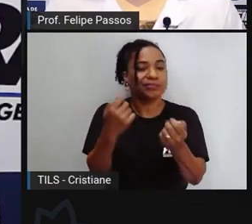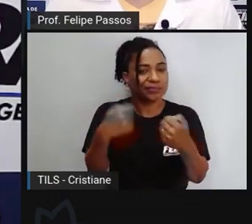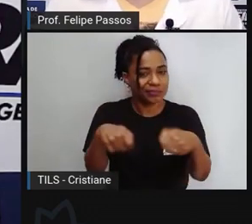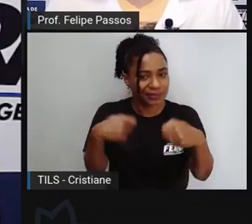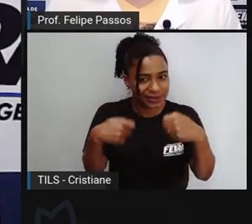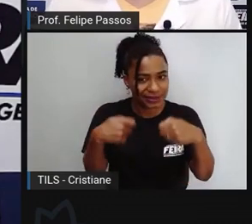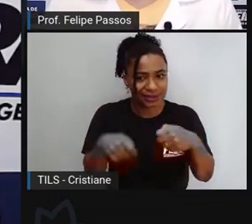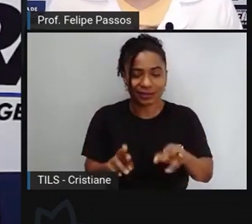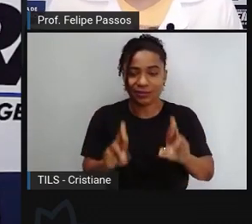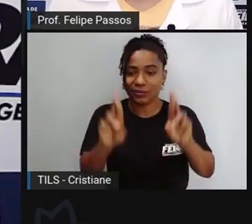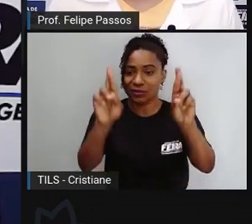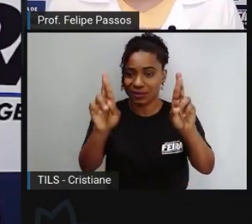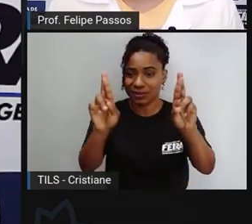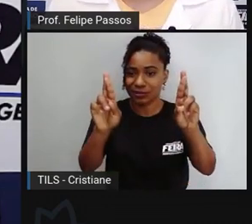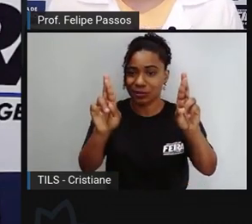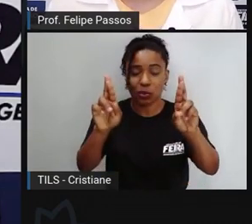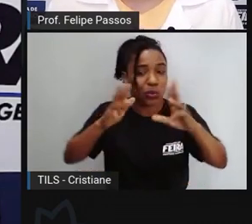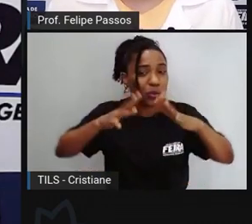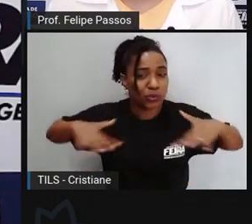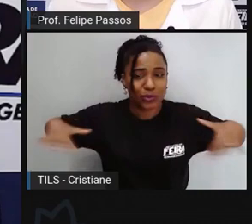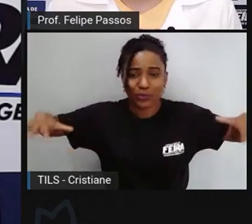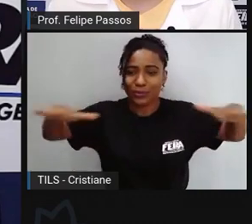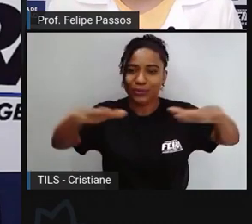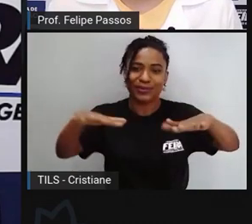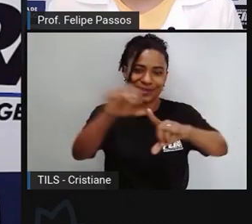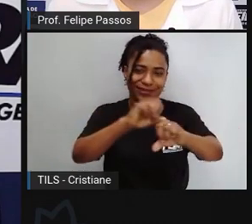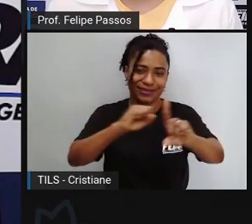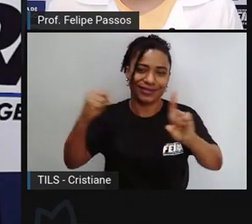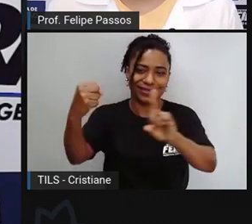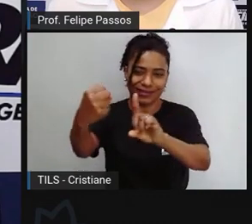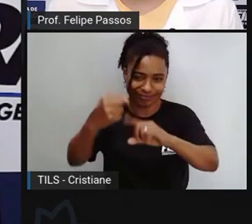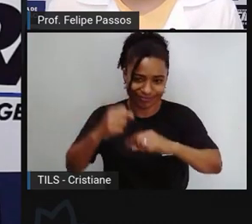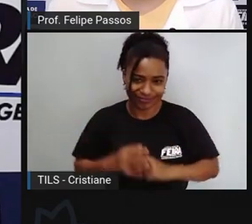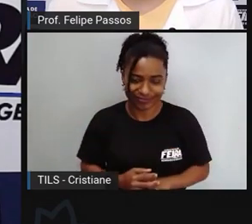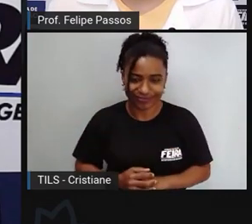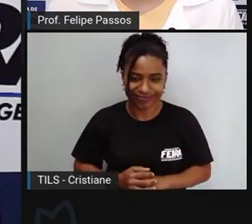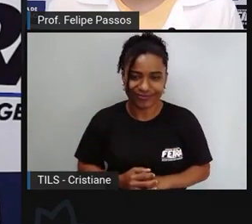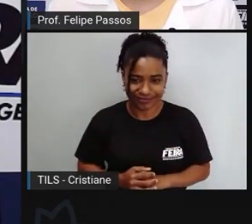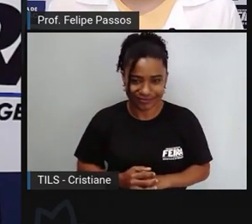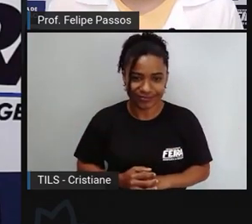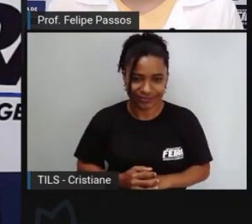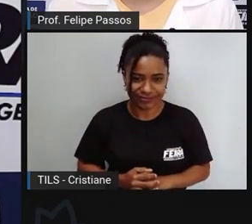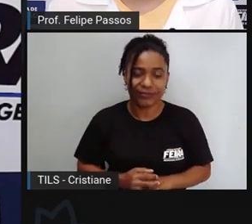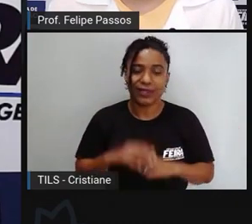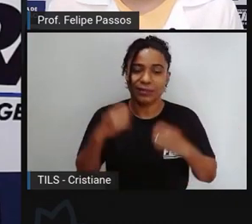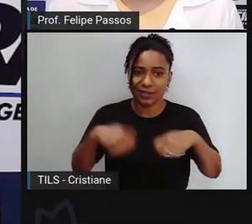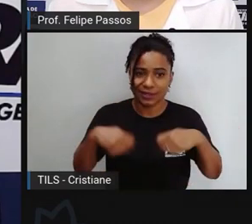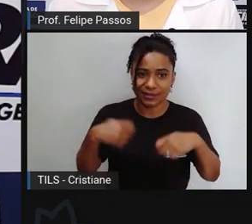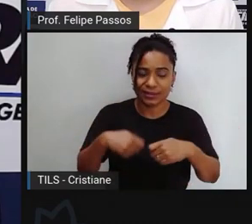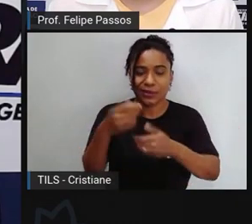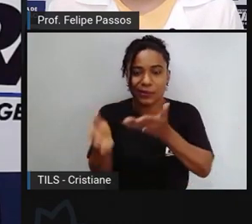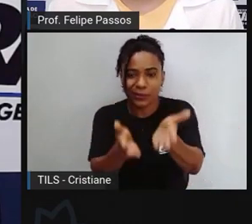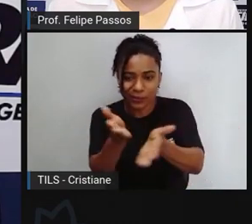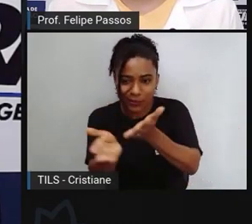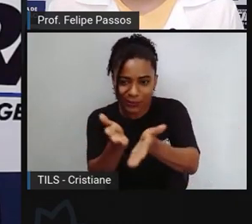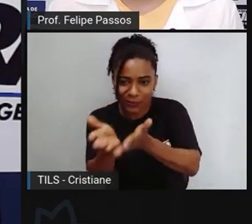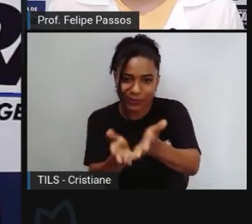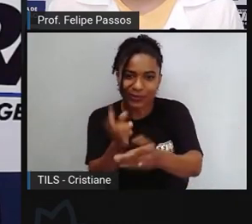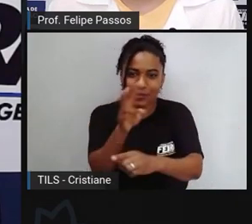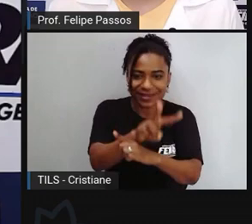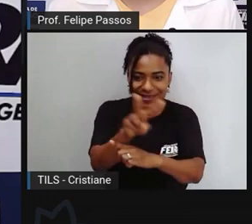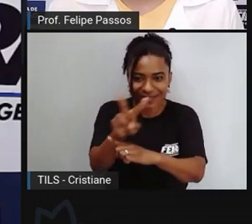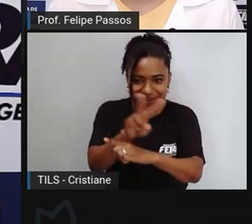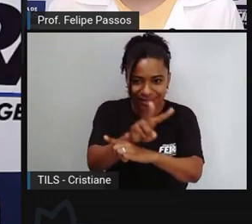de todos a quem cabe preservar para as presentes e